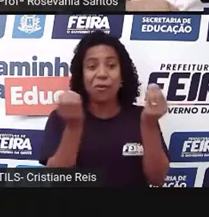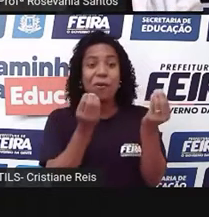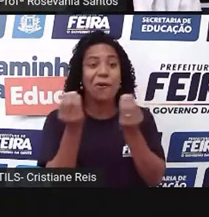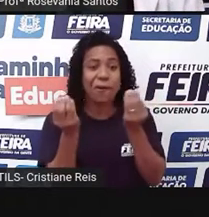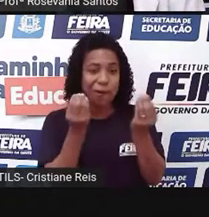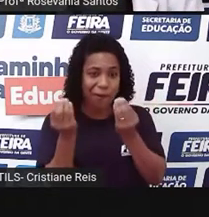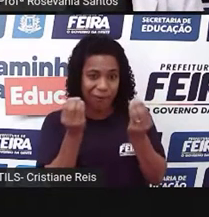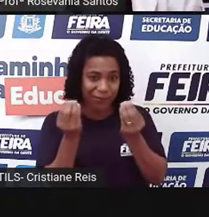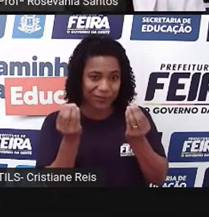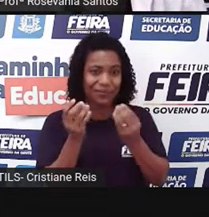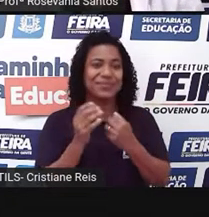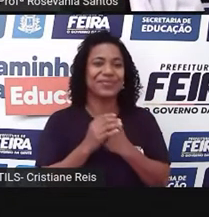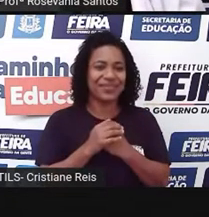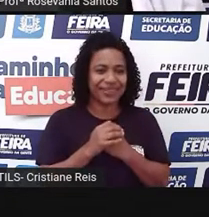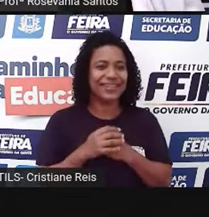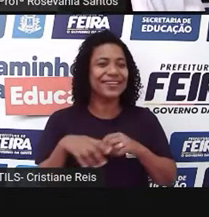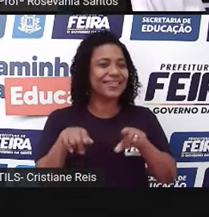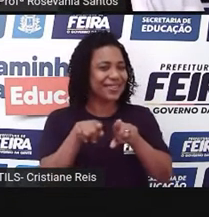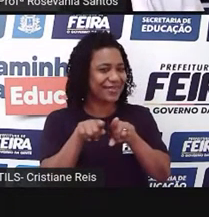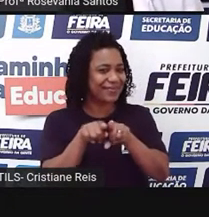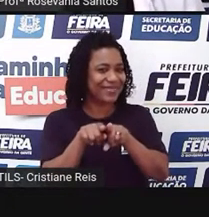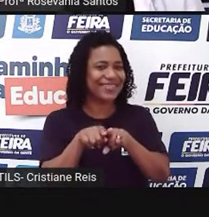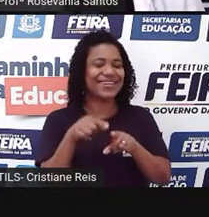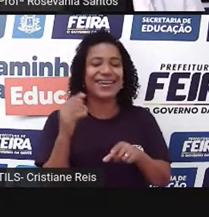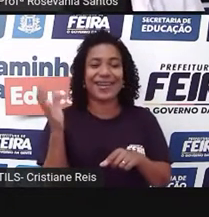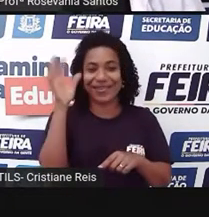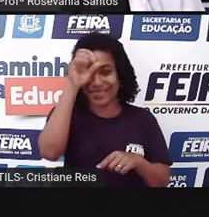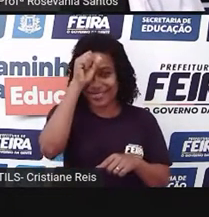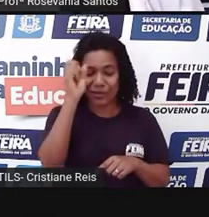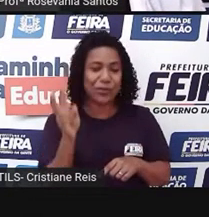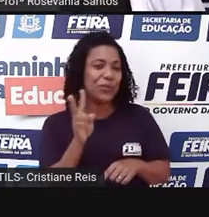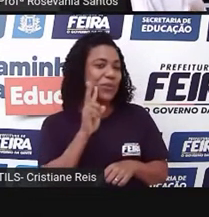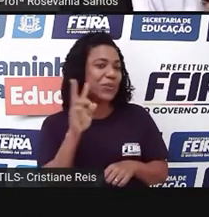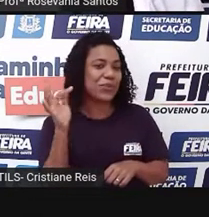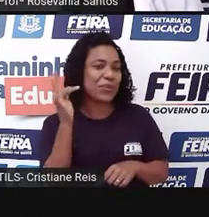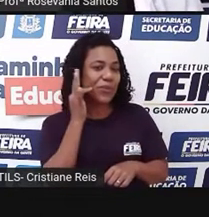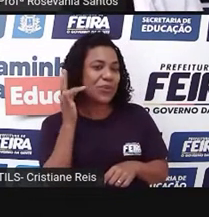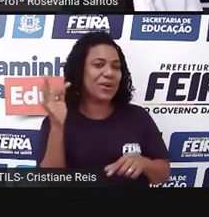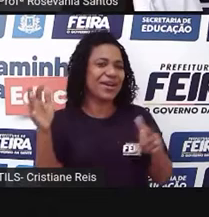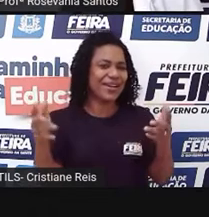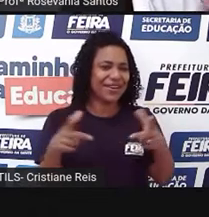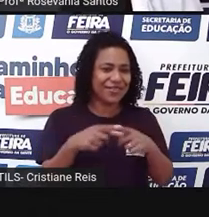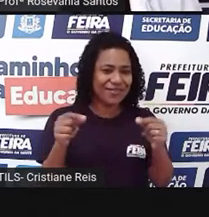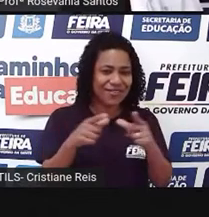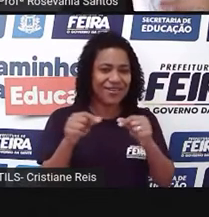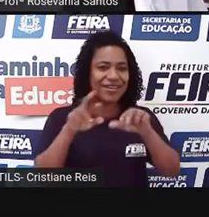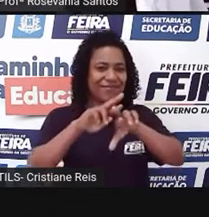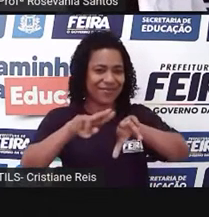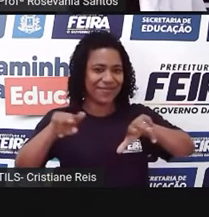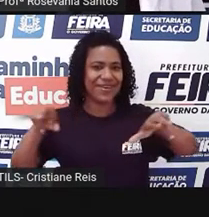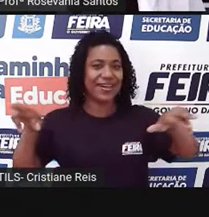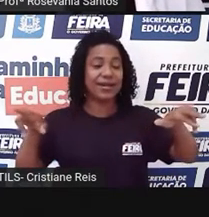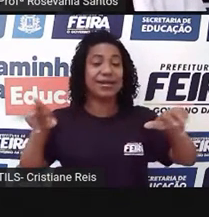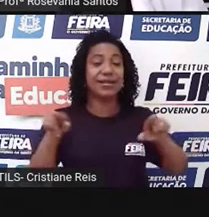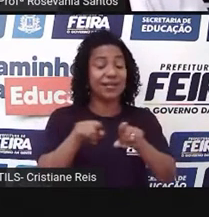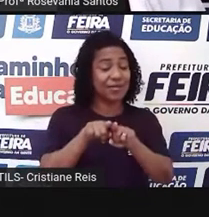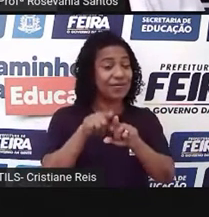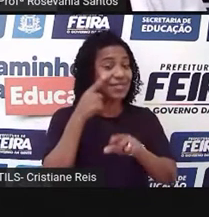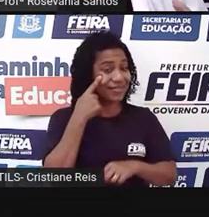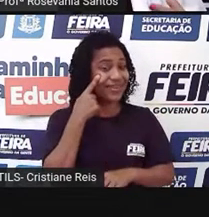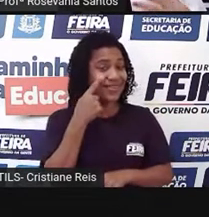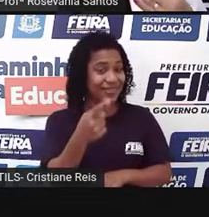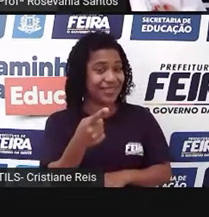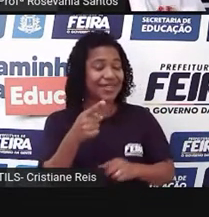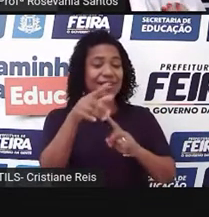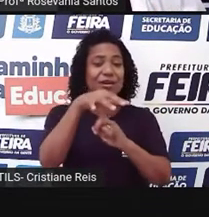e também bastante natural, que são as feiras livres, né. É claro que as feiras livres, vocês também vão perceber ao longo das aulas,